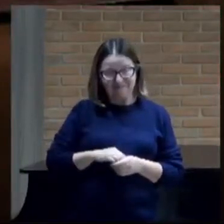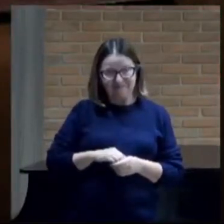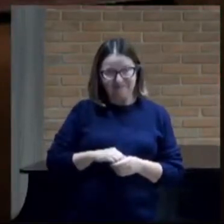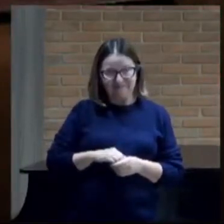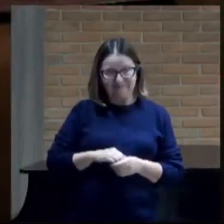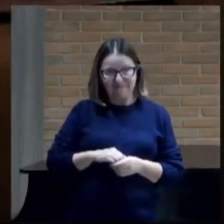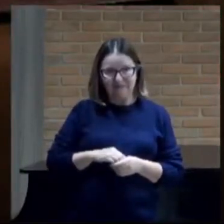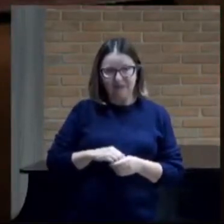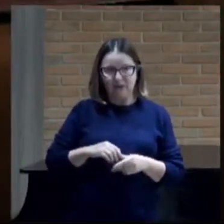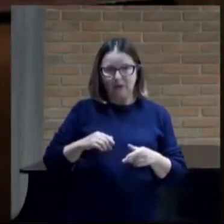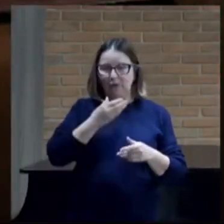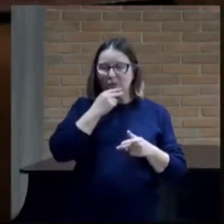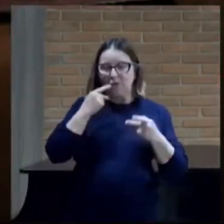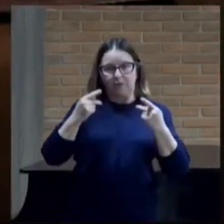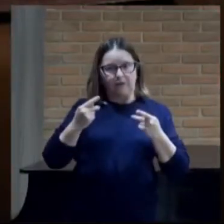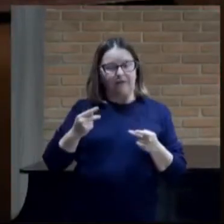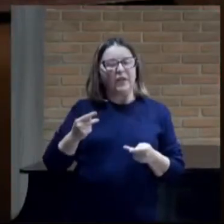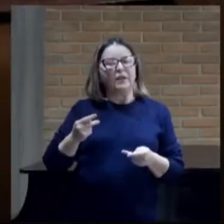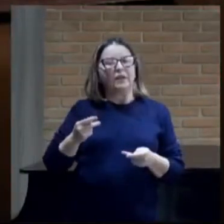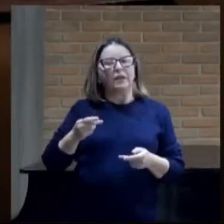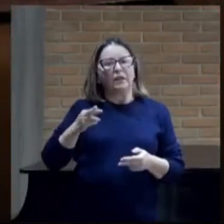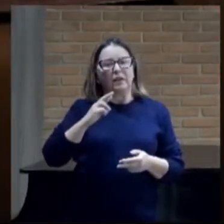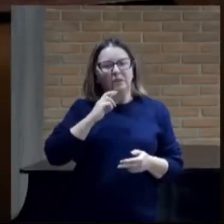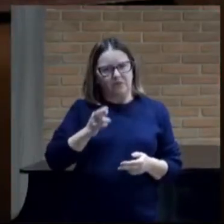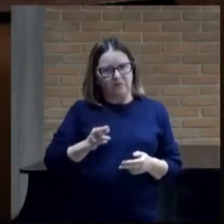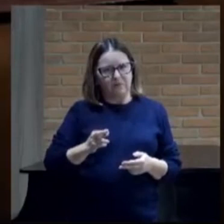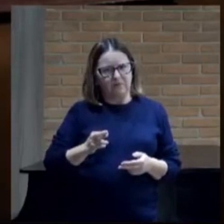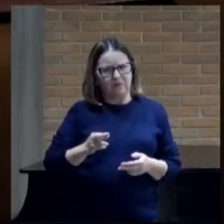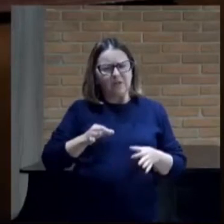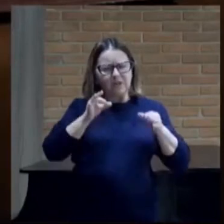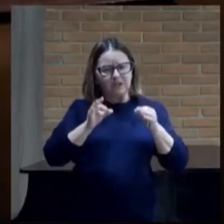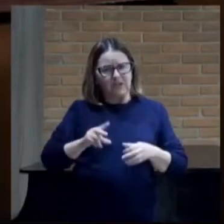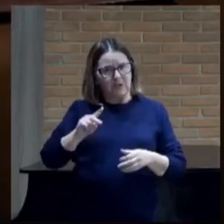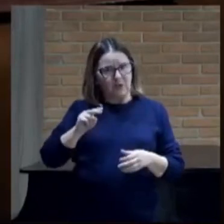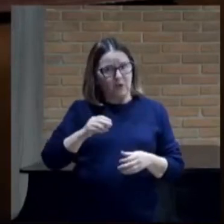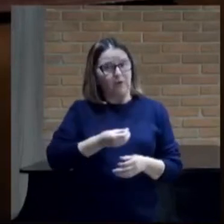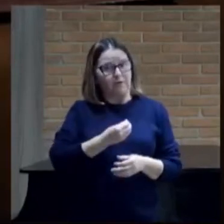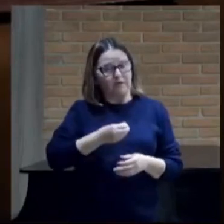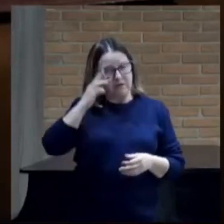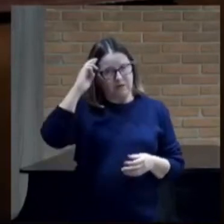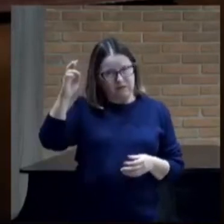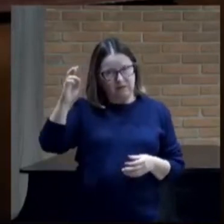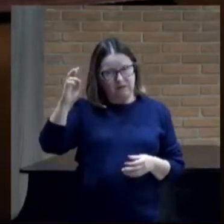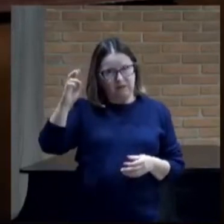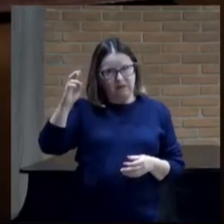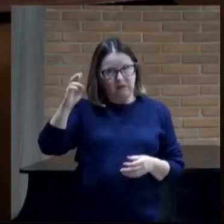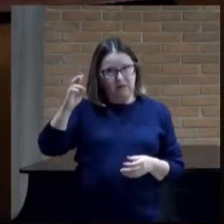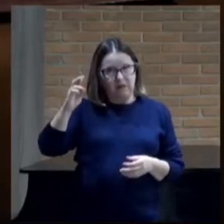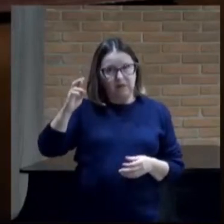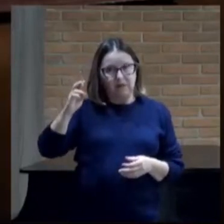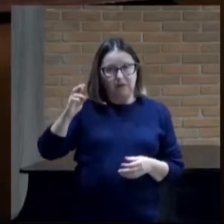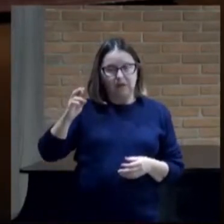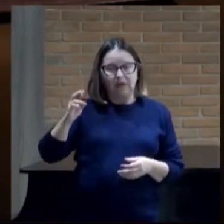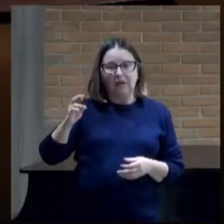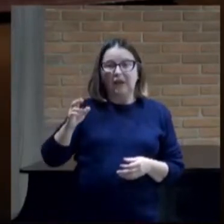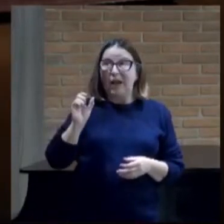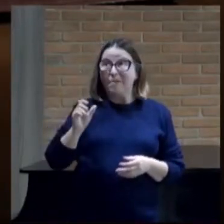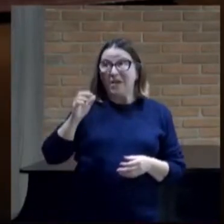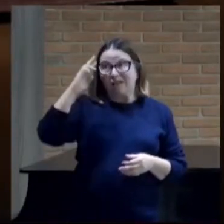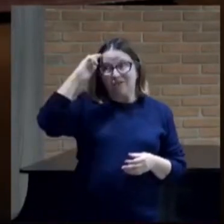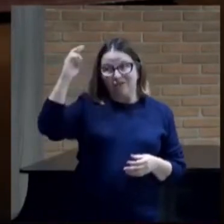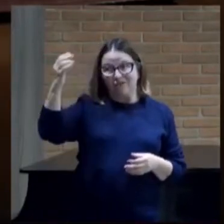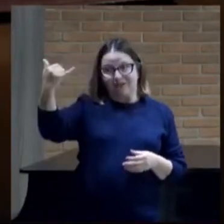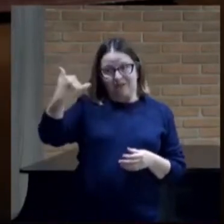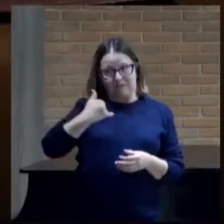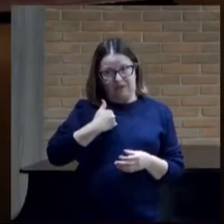Respondeu Micaías, tão certo como vive o Senhor, o que o Senhor me disser, isso